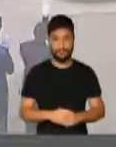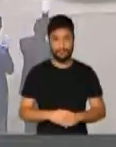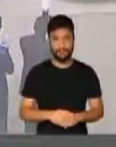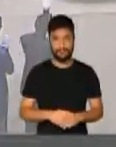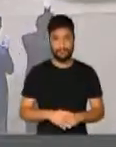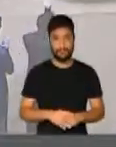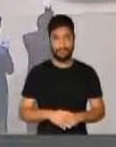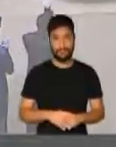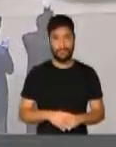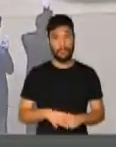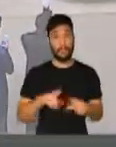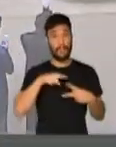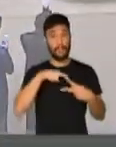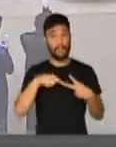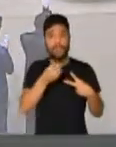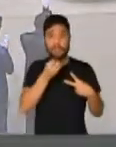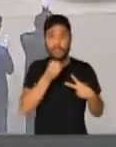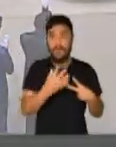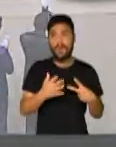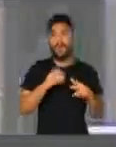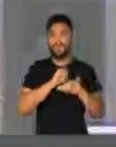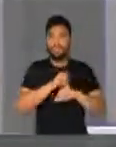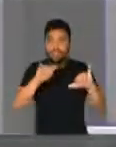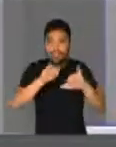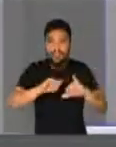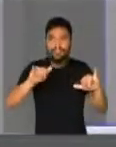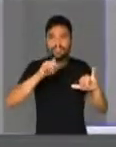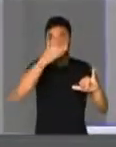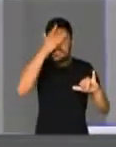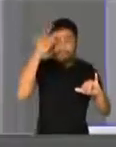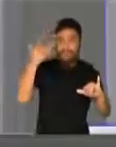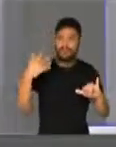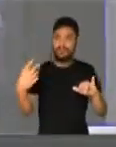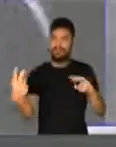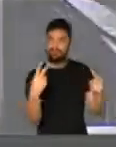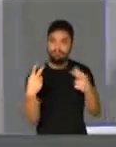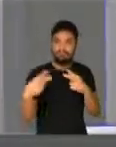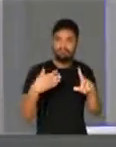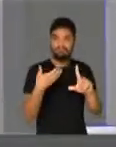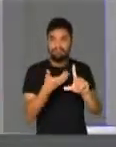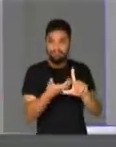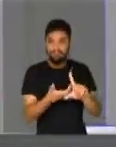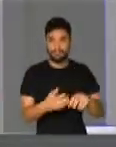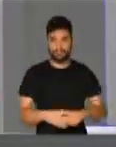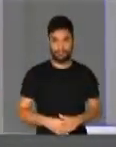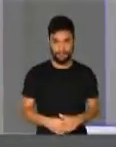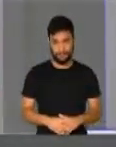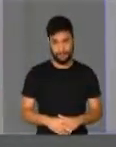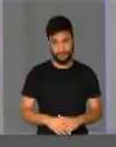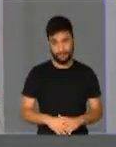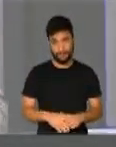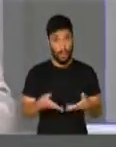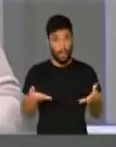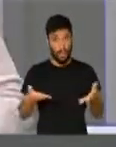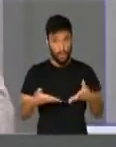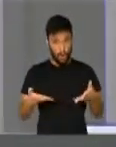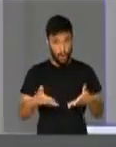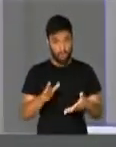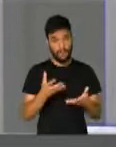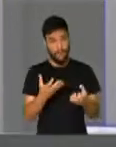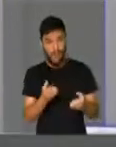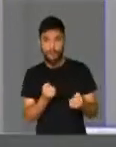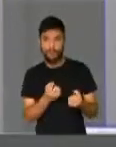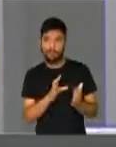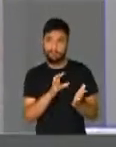Trago aqui duas boas notícias aos nossos espectadores, nossos eleitores. Na data de hoje, vamos